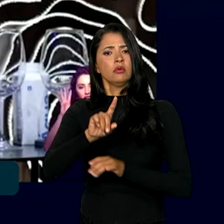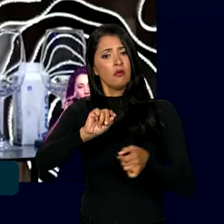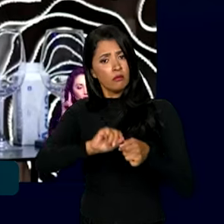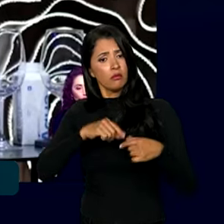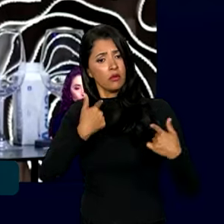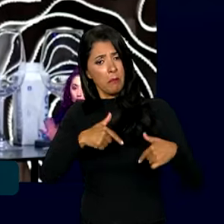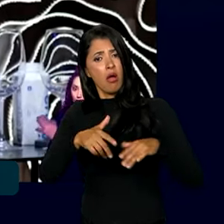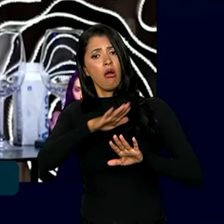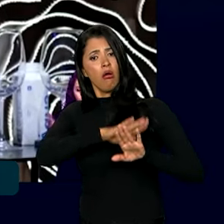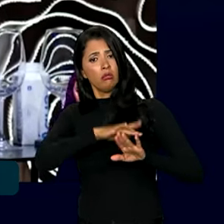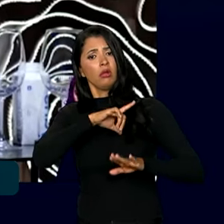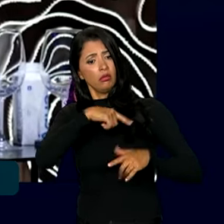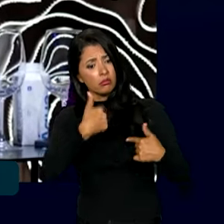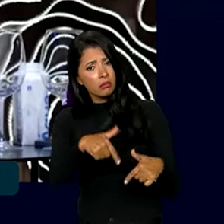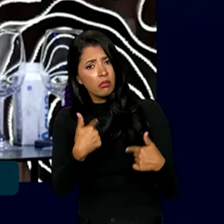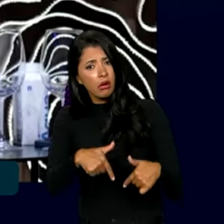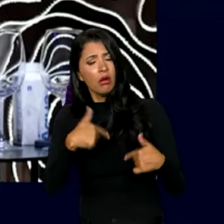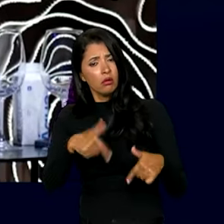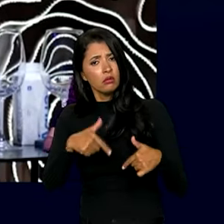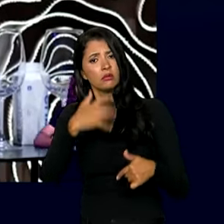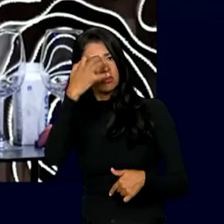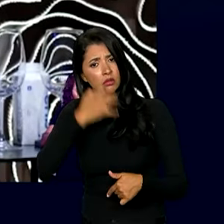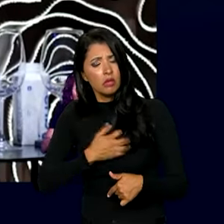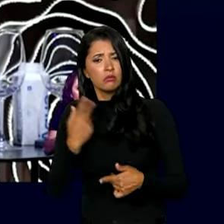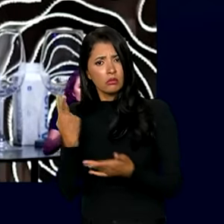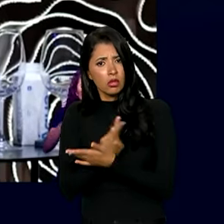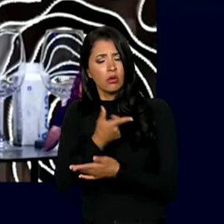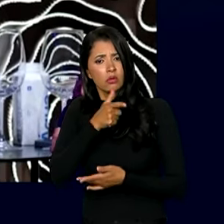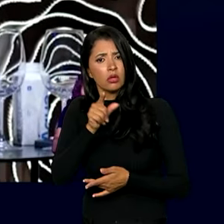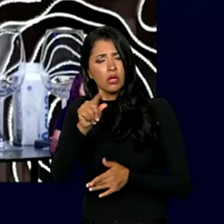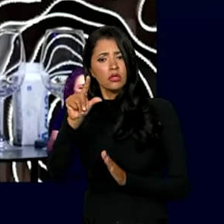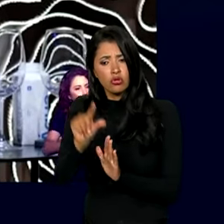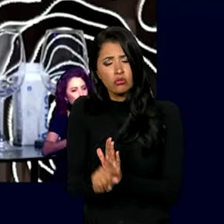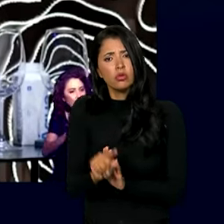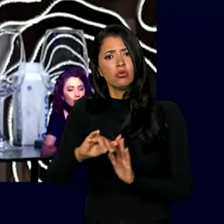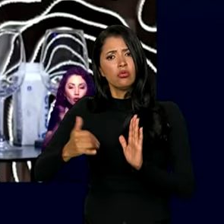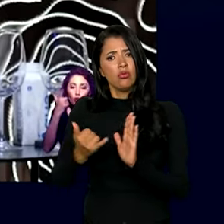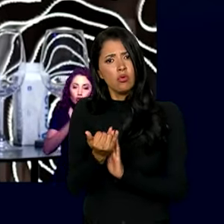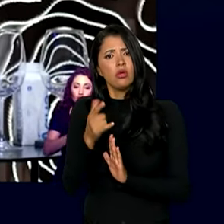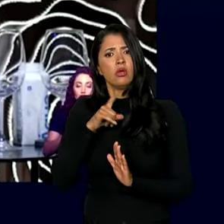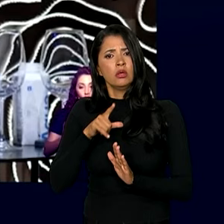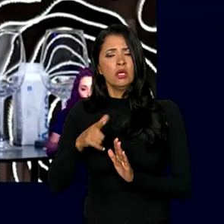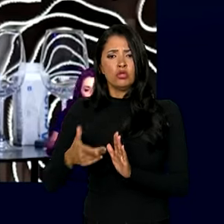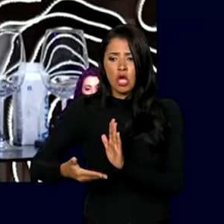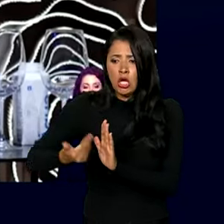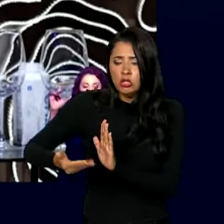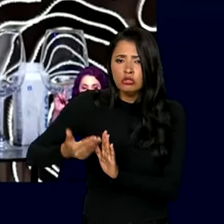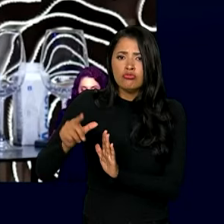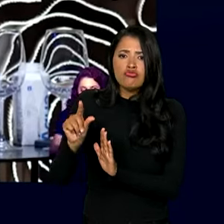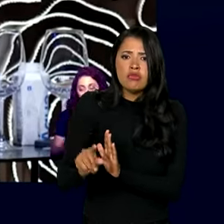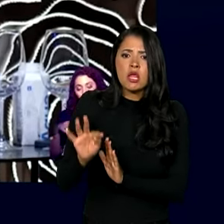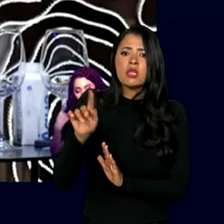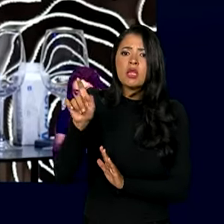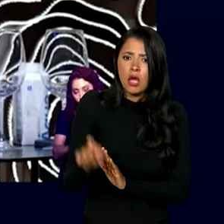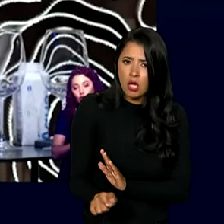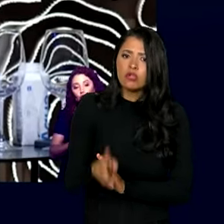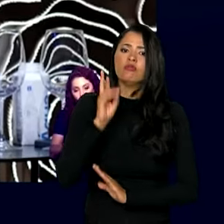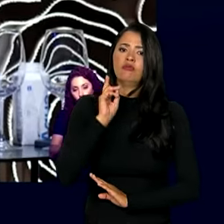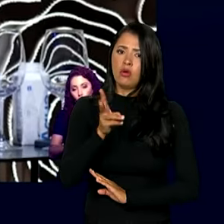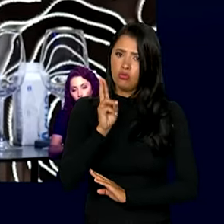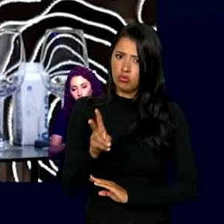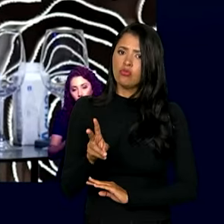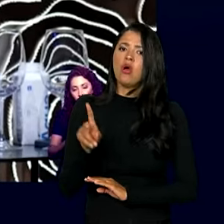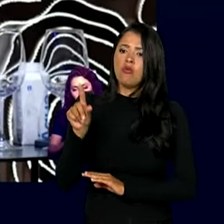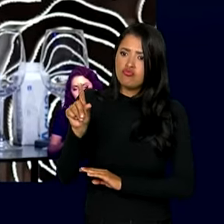um trabalho para que isso aconteça, já num ciclo de cortes, que na minha opinião vai continuar,